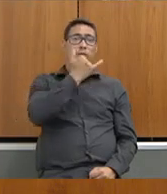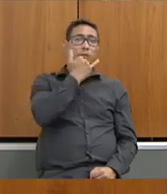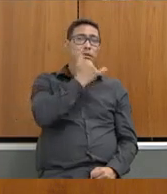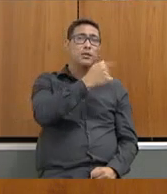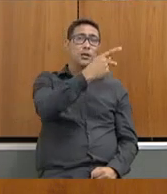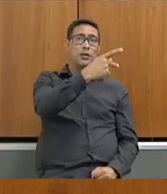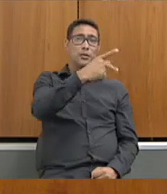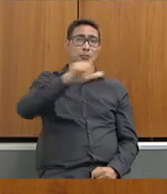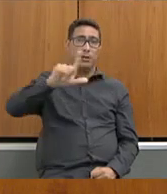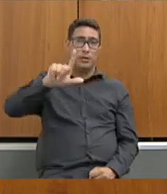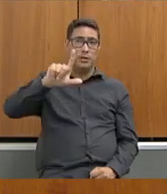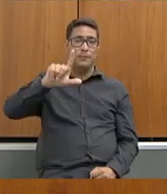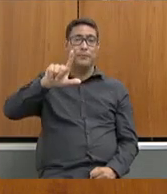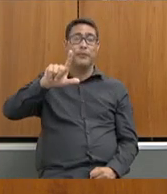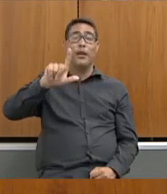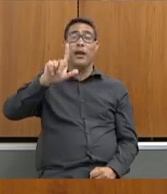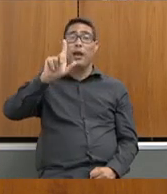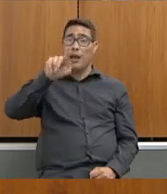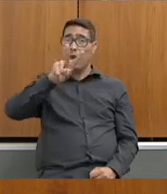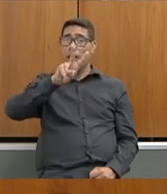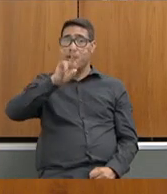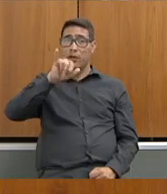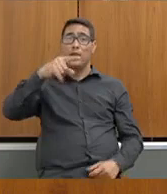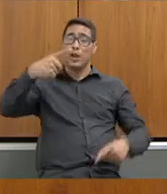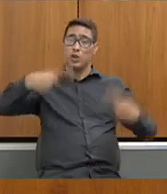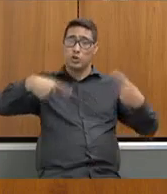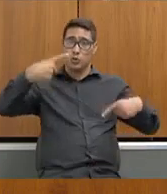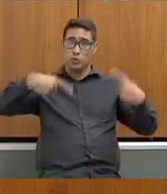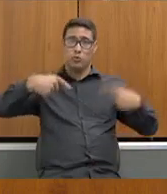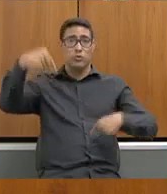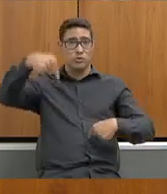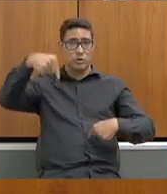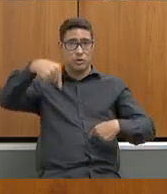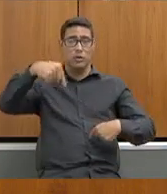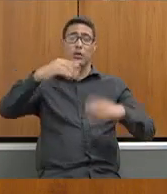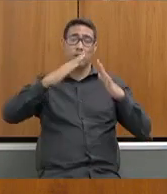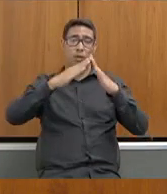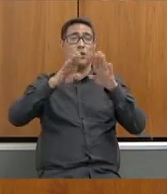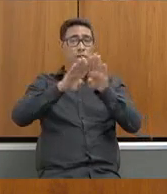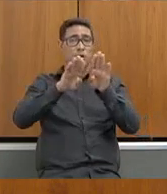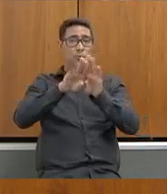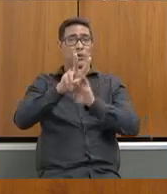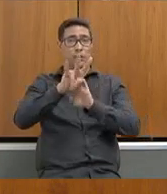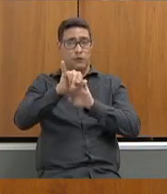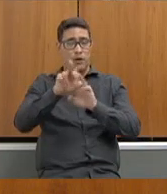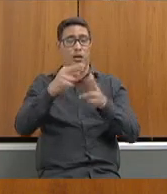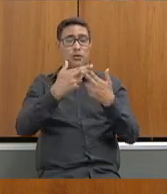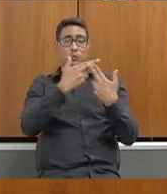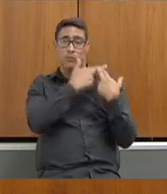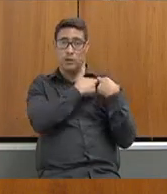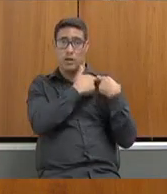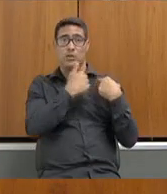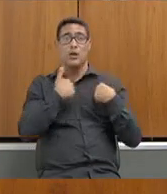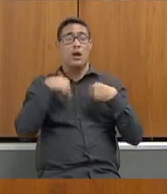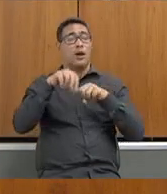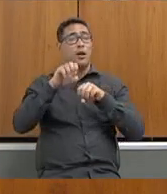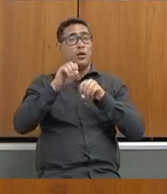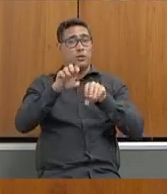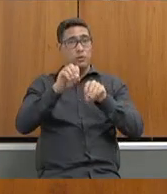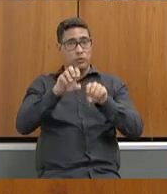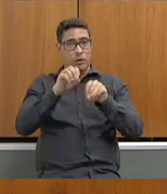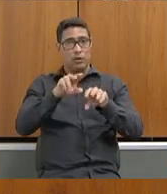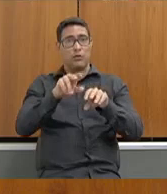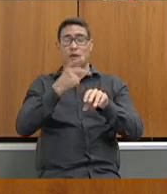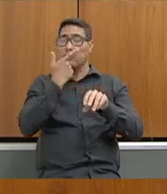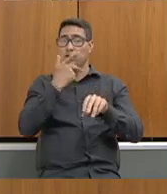É uma pauta que eu sei que será discutida nessa casa com muita responsabilidade. A educação, eu posso te dizer que a gente não